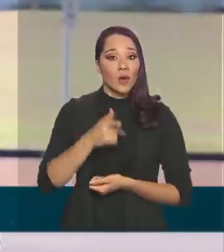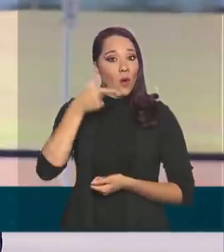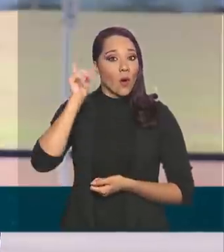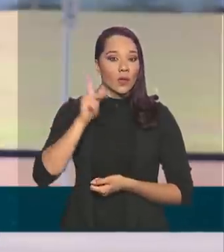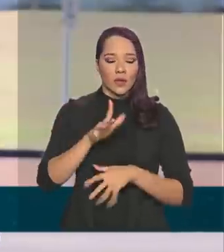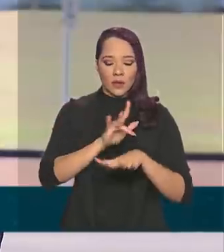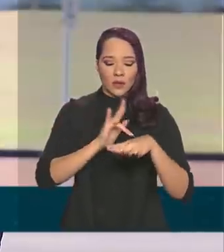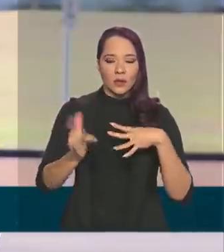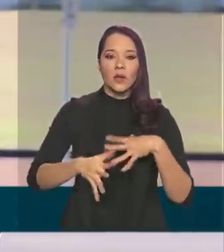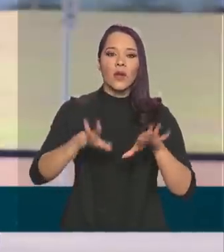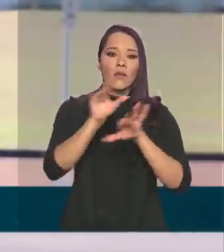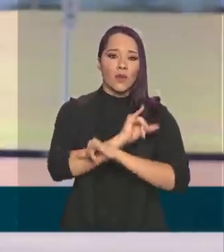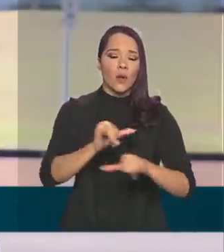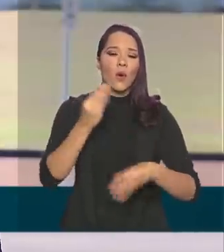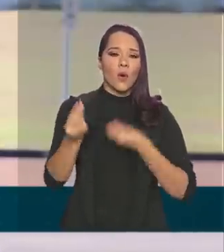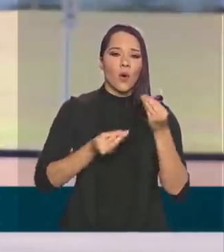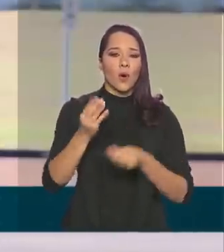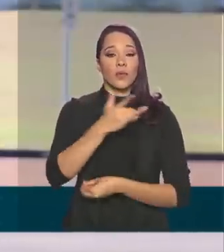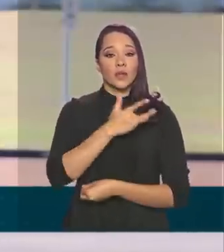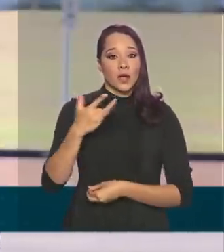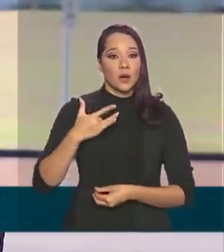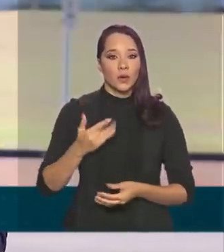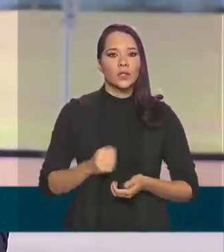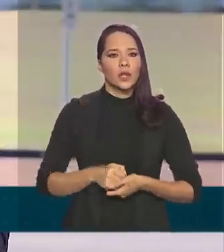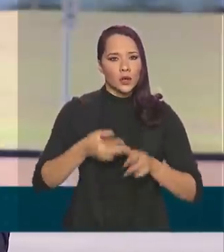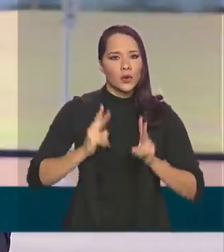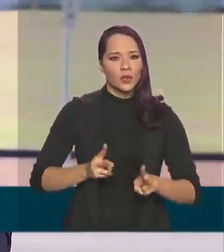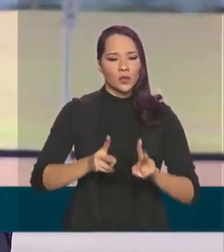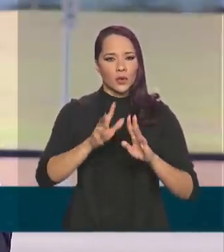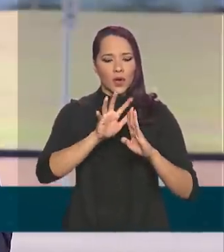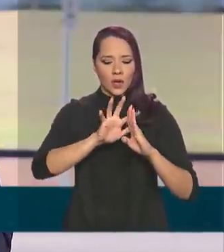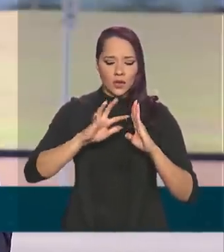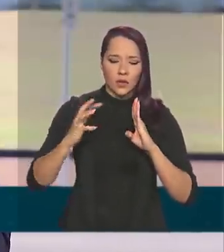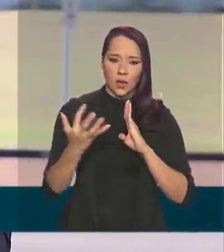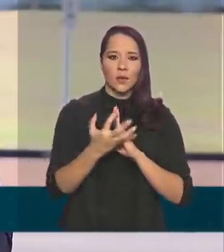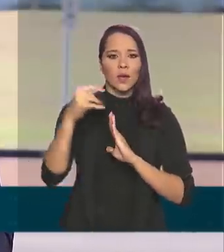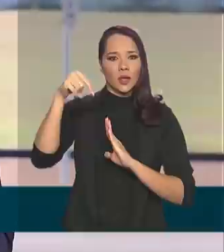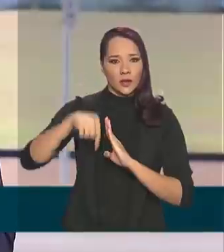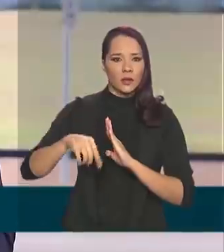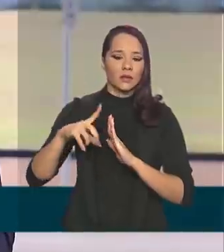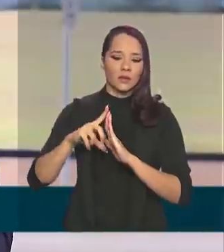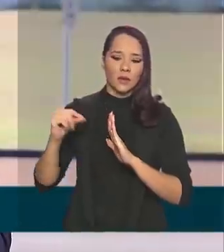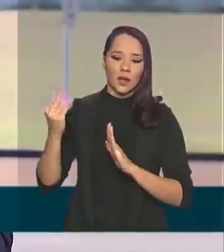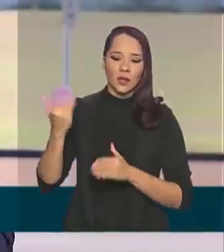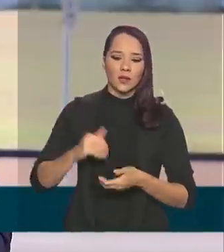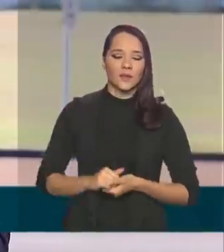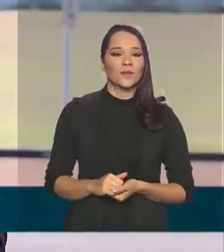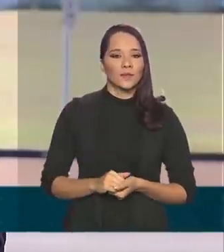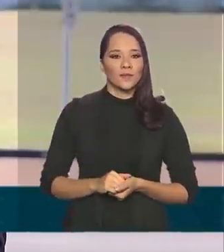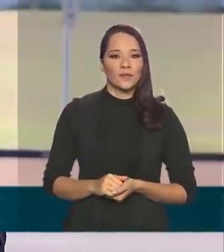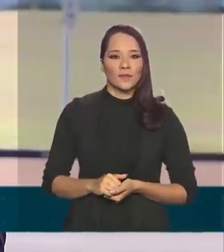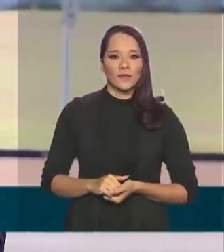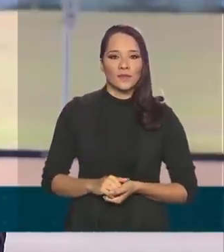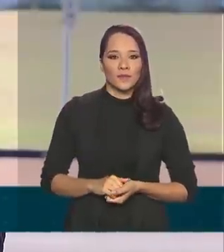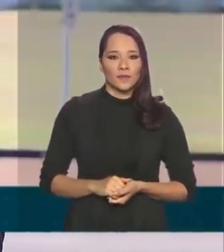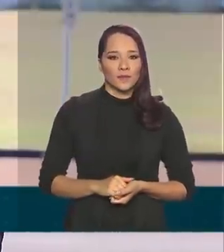assunto, sobre o seu estado de saúde. Ele permanece em isolamento aqui no Palácio da Alvorada. Vamos conferir.